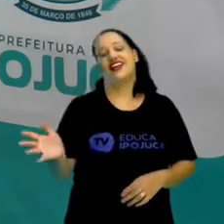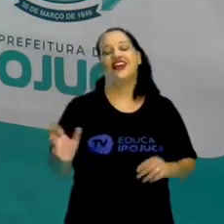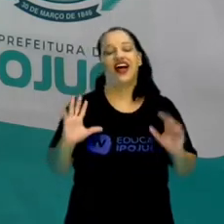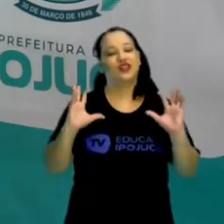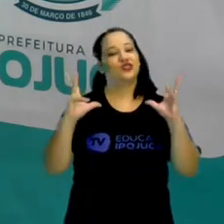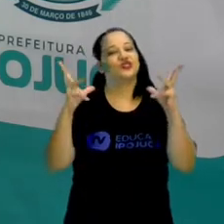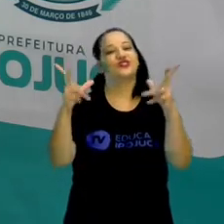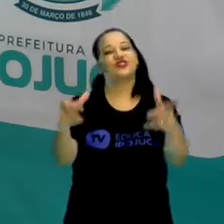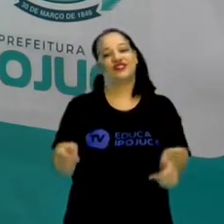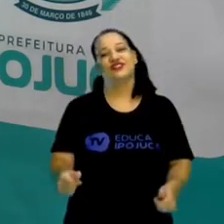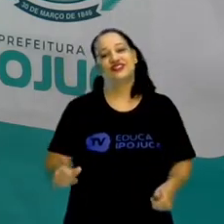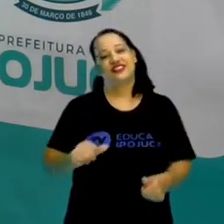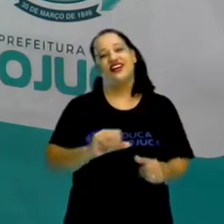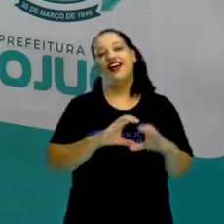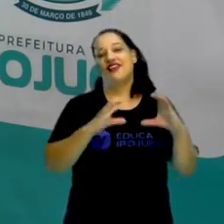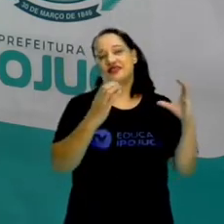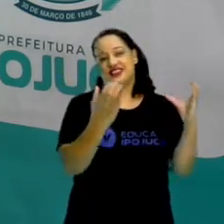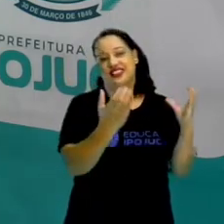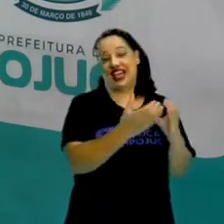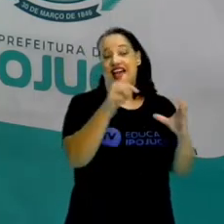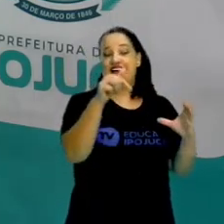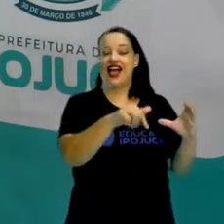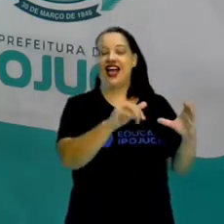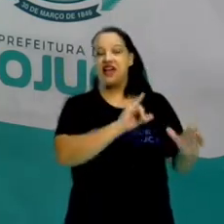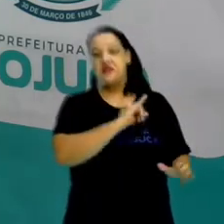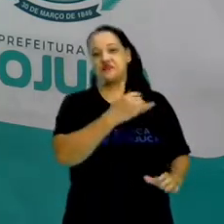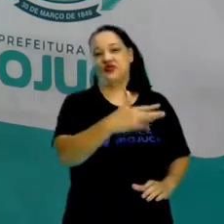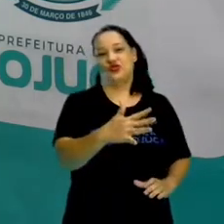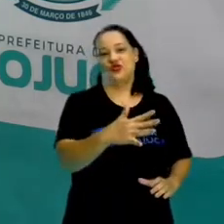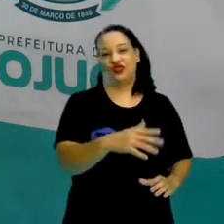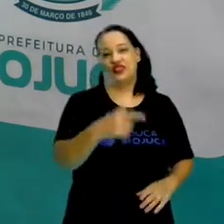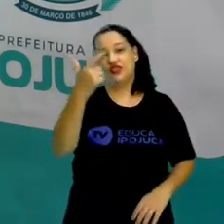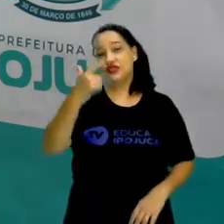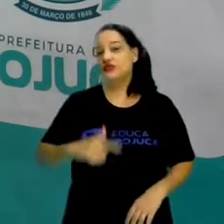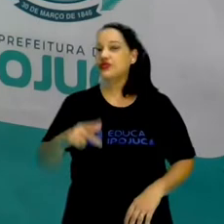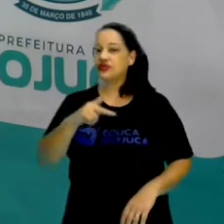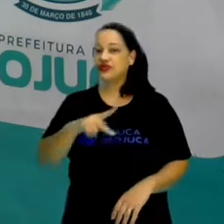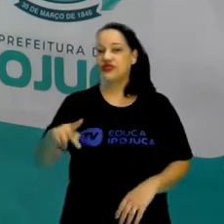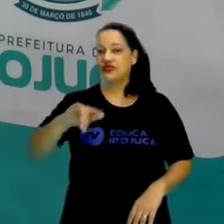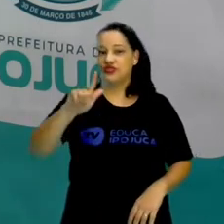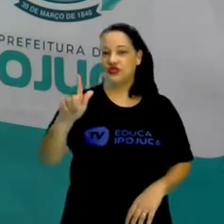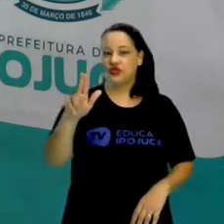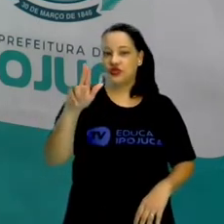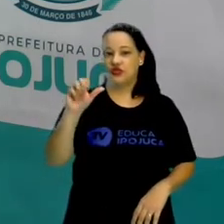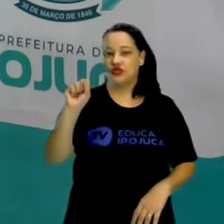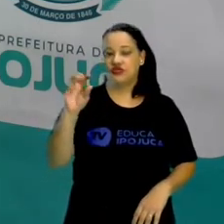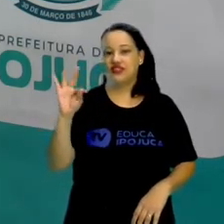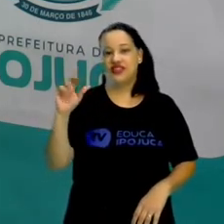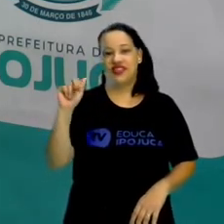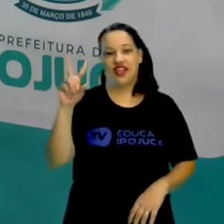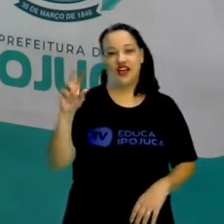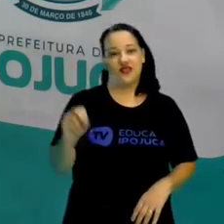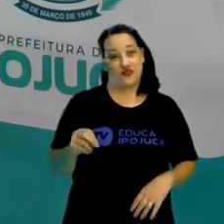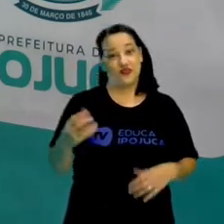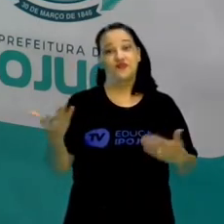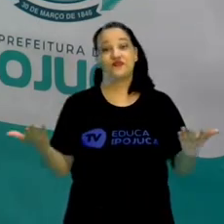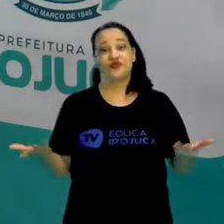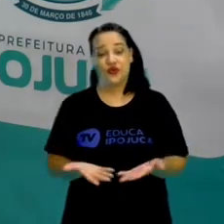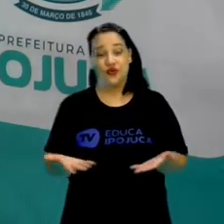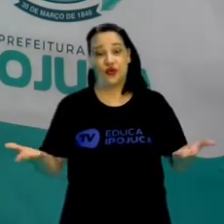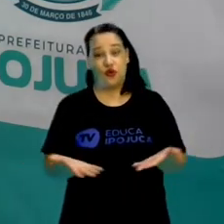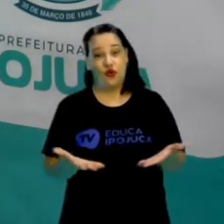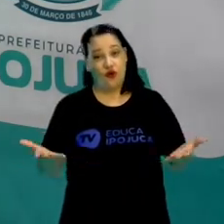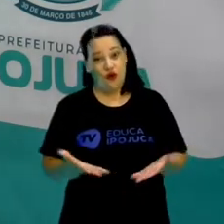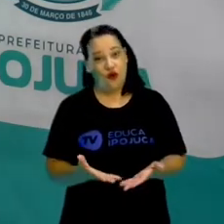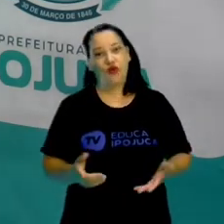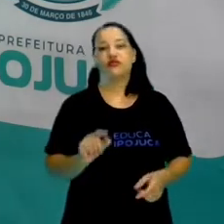Ipojuca! Aqui é o professor Gustavo falando e hoje estamos em uma data especial. Hoje estamos comemorando